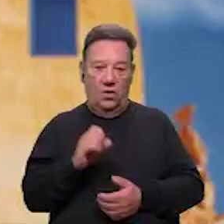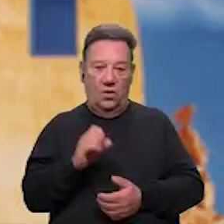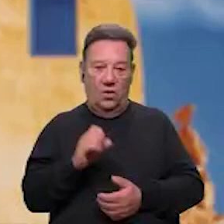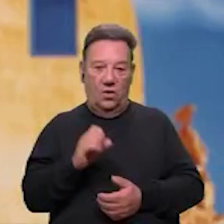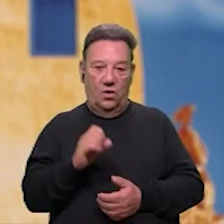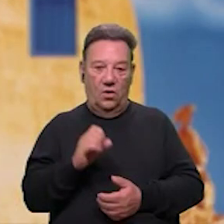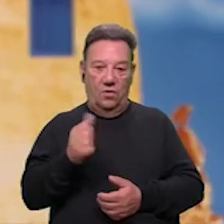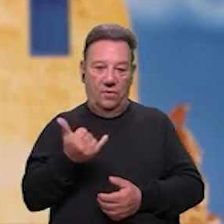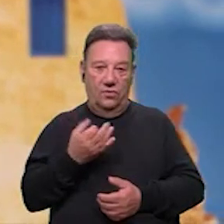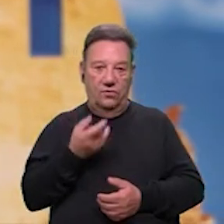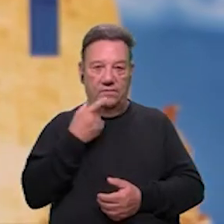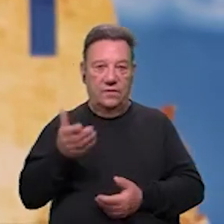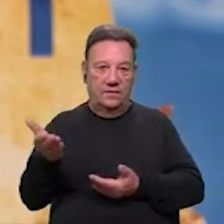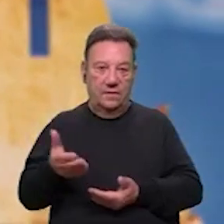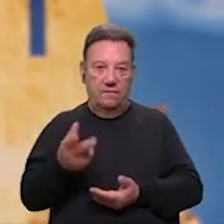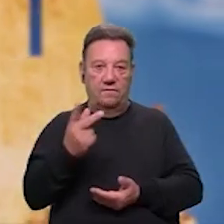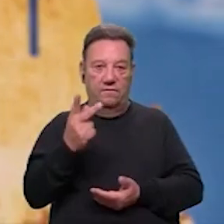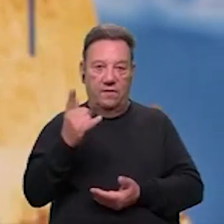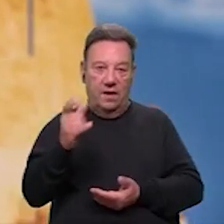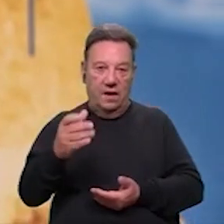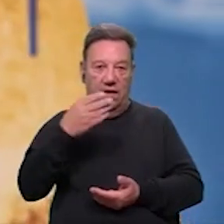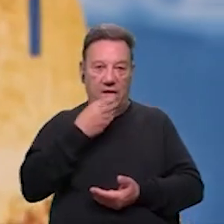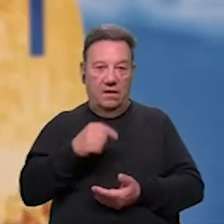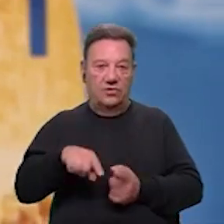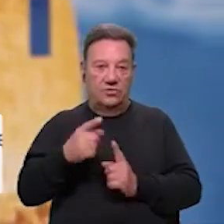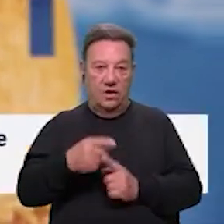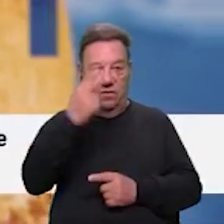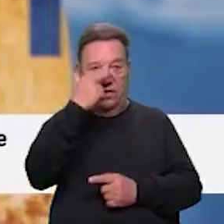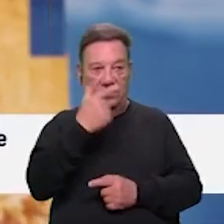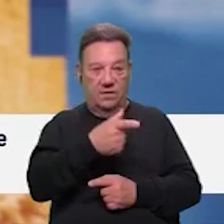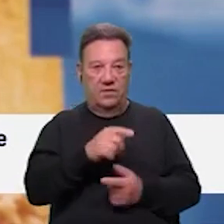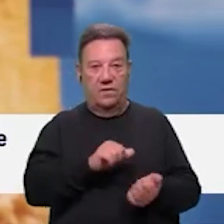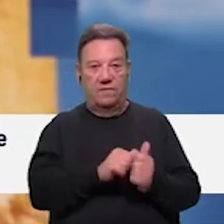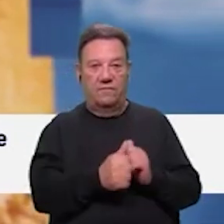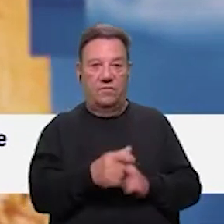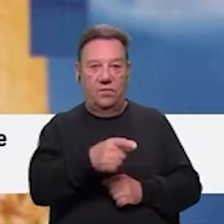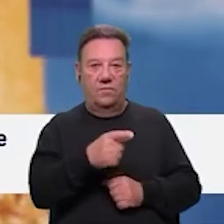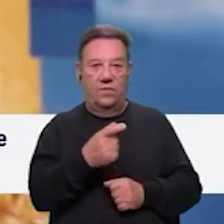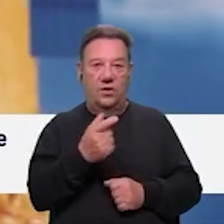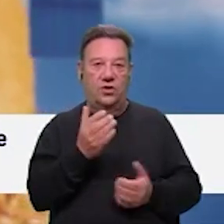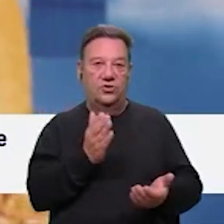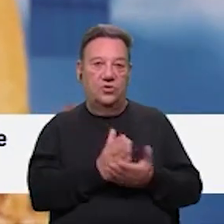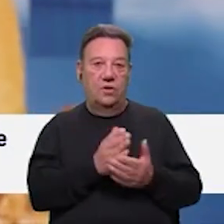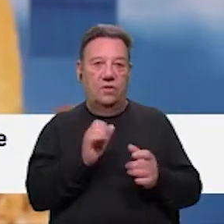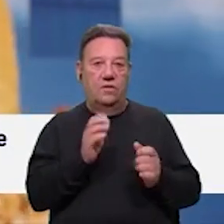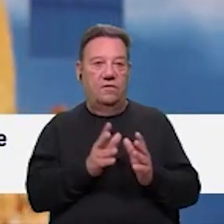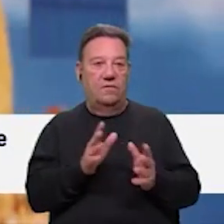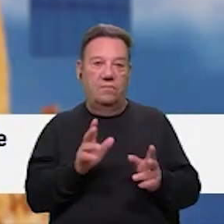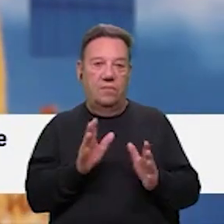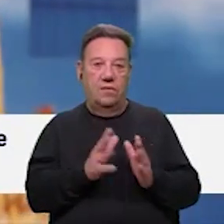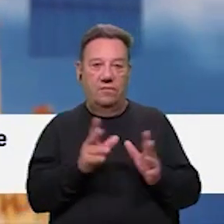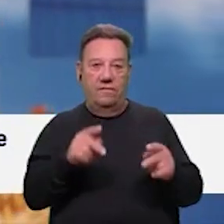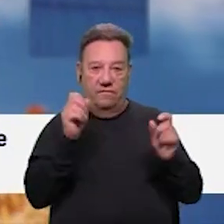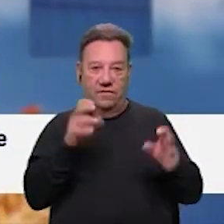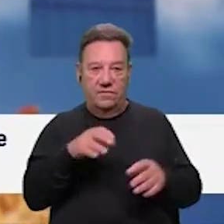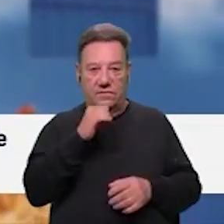Óbidos volta a receber a Vila Natal. Este ano o castelo transforma-se numa escola de feiticeiros e